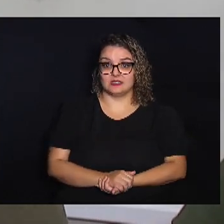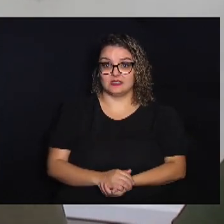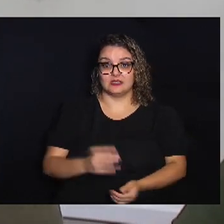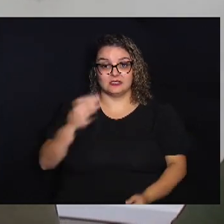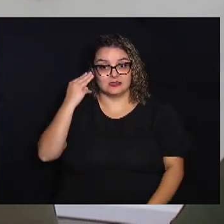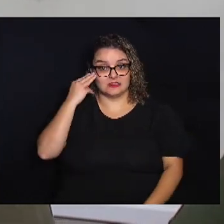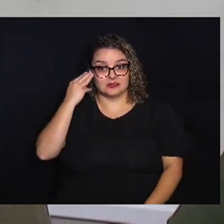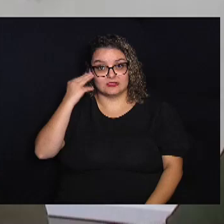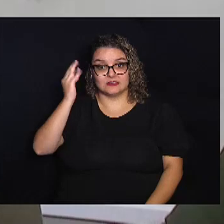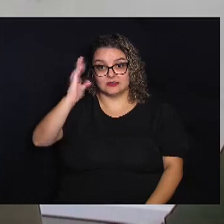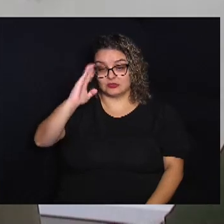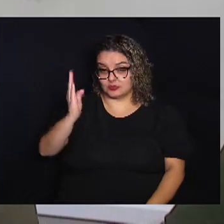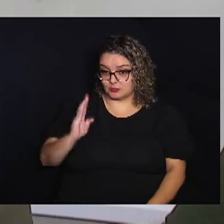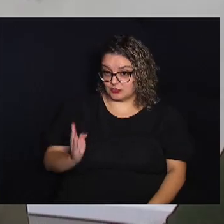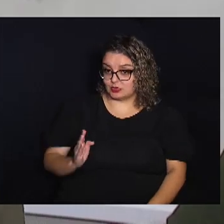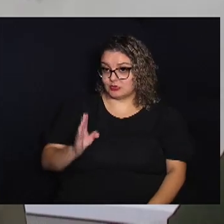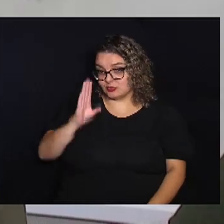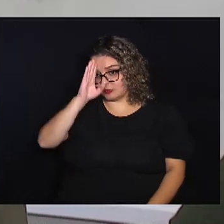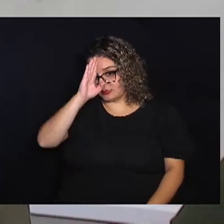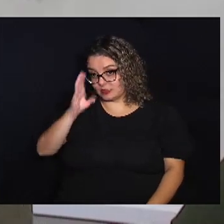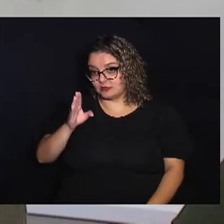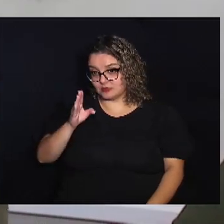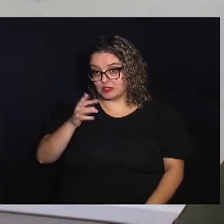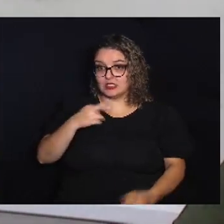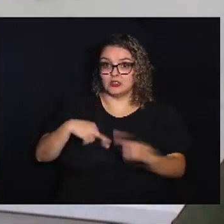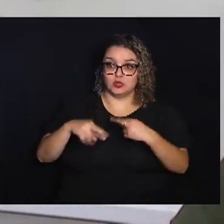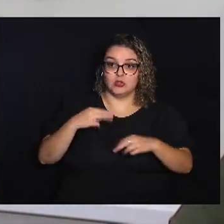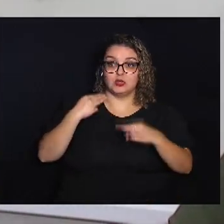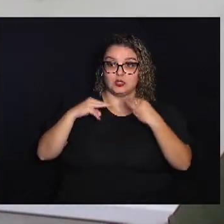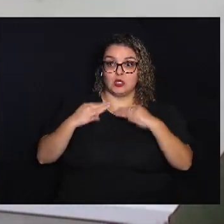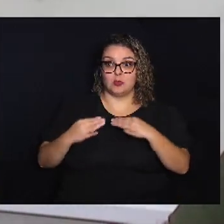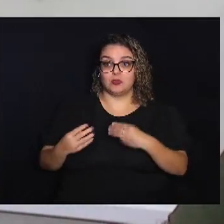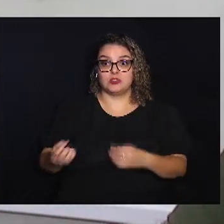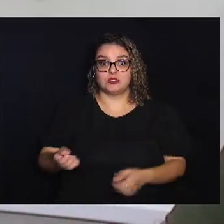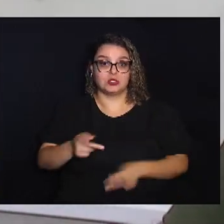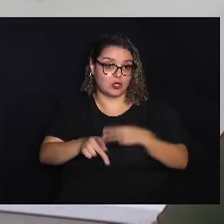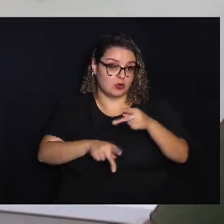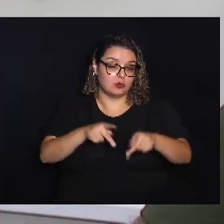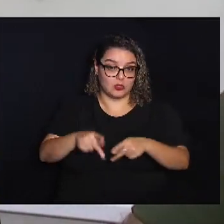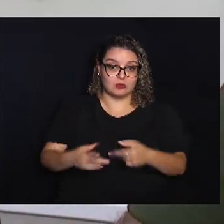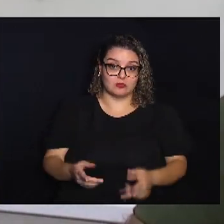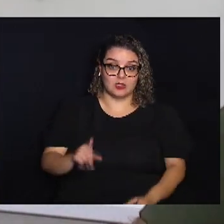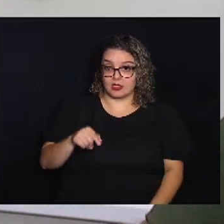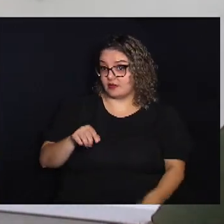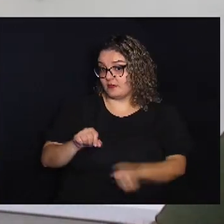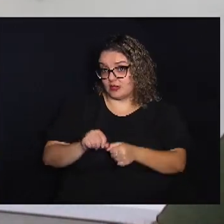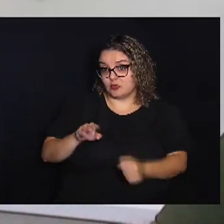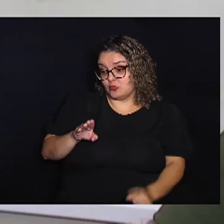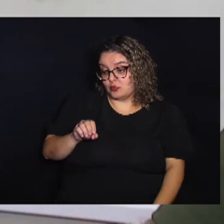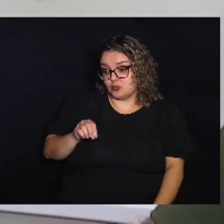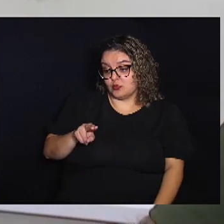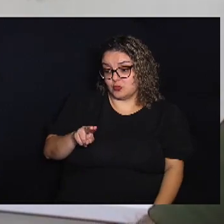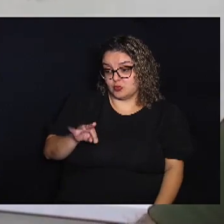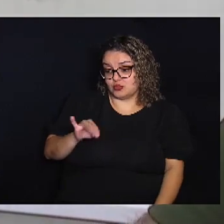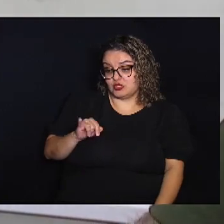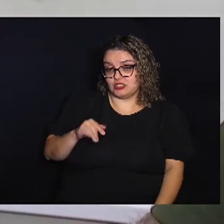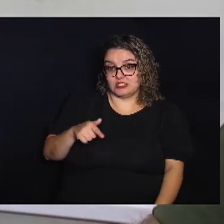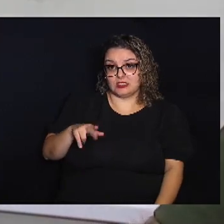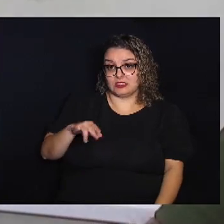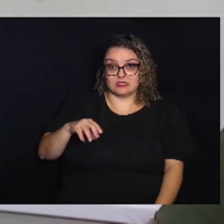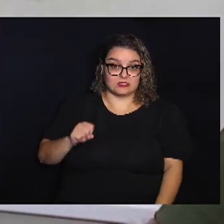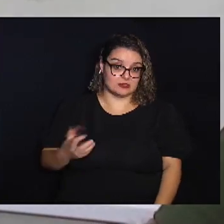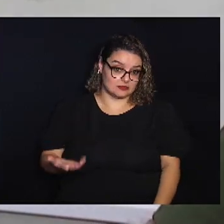Brasileira Principalmente A que era ligada A música popular Era feita Nos botiquins A gente se